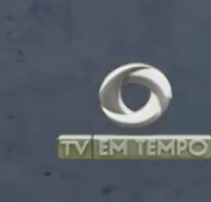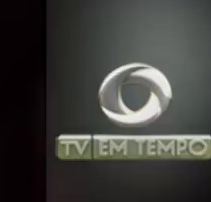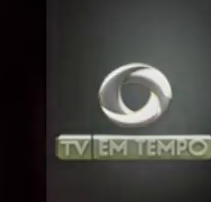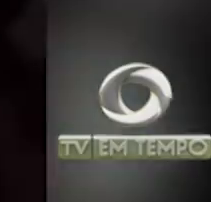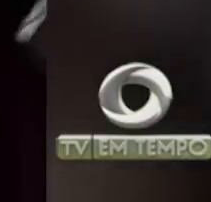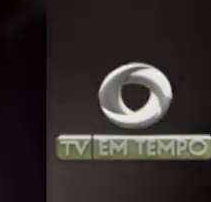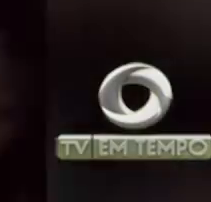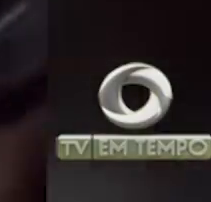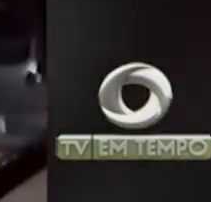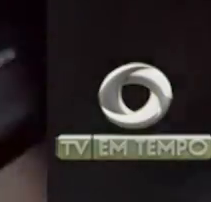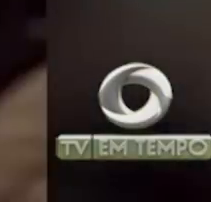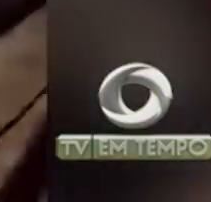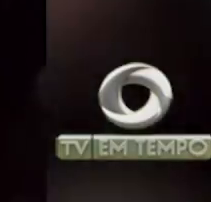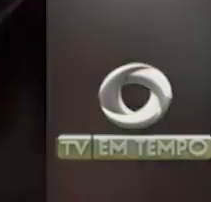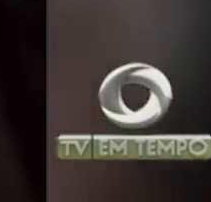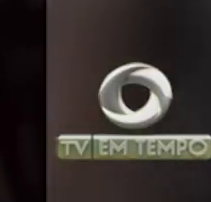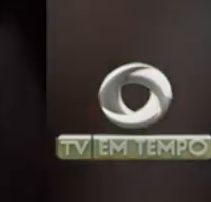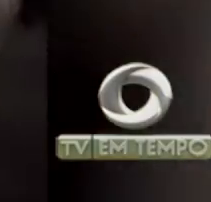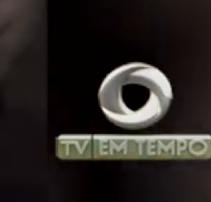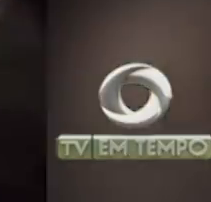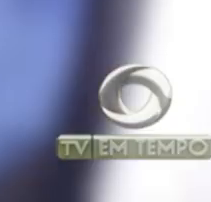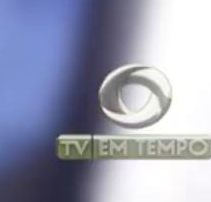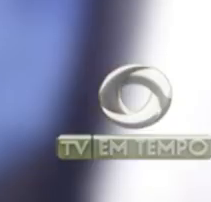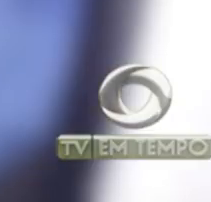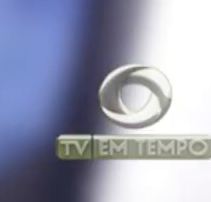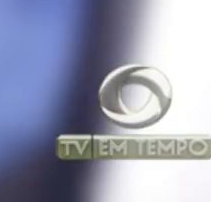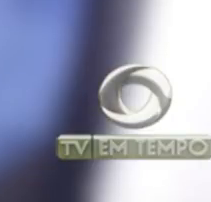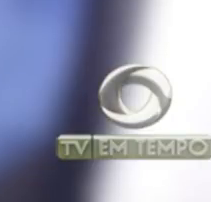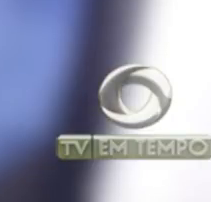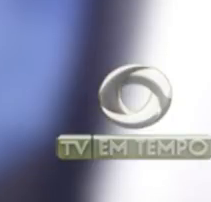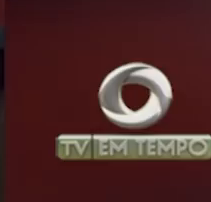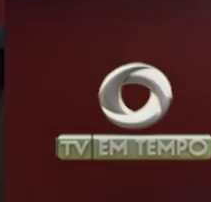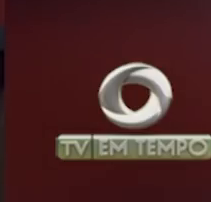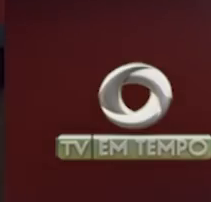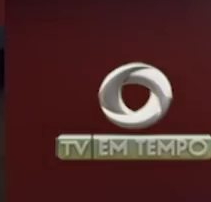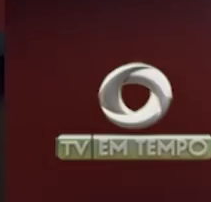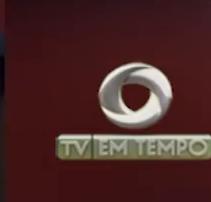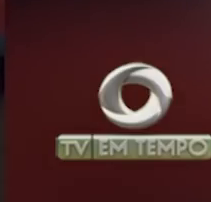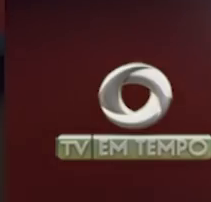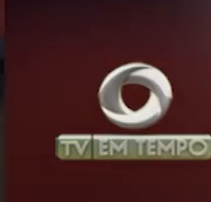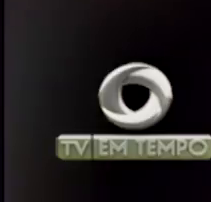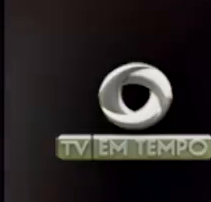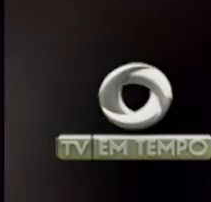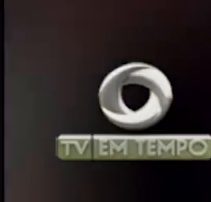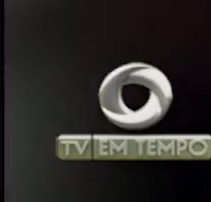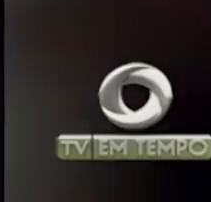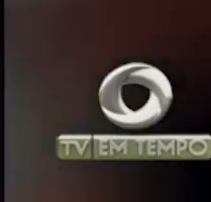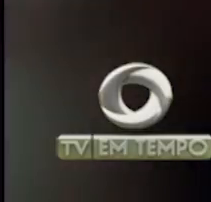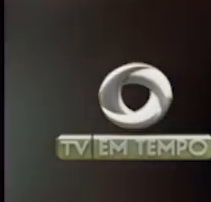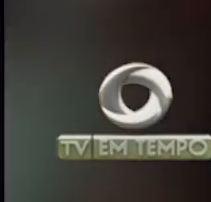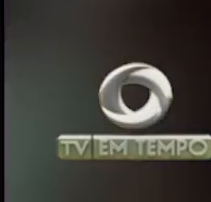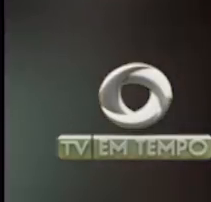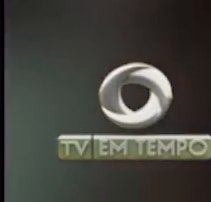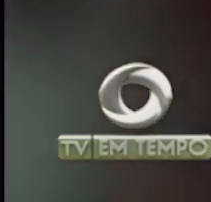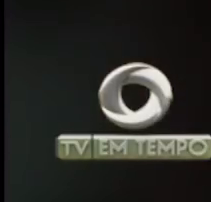Jorge. Na troca de tiros, cinco traficantes acabaram mortos e casas foram atingidas.